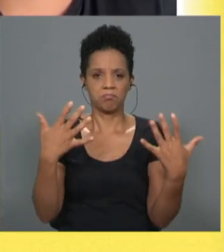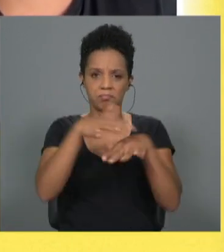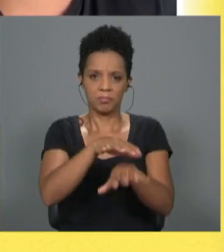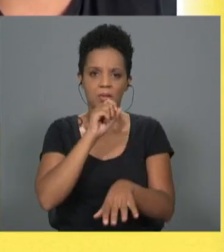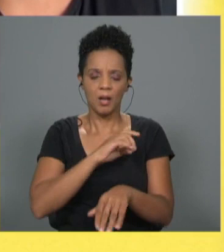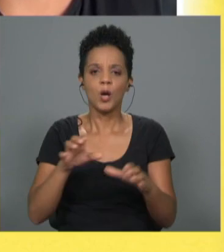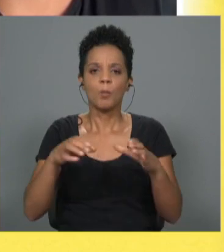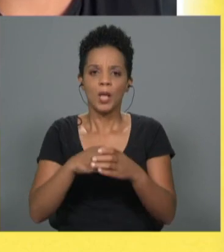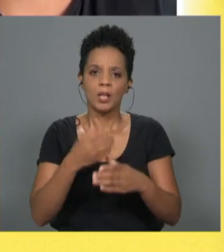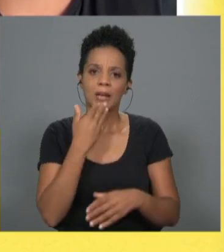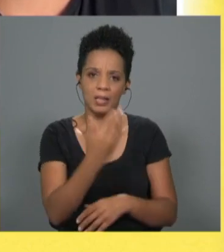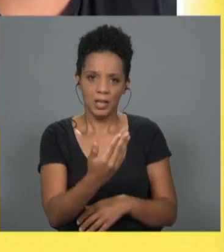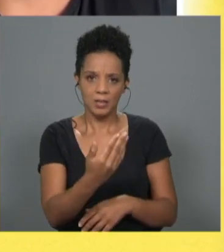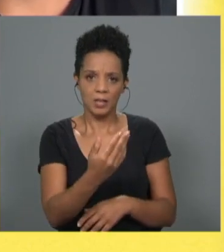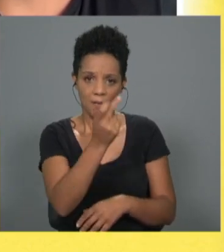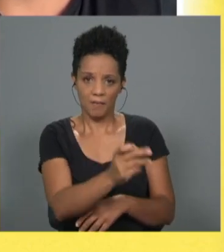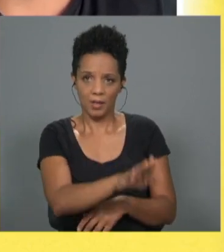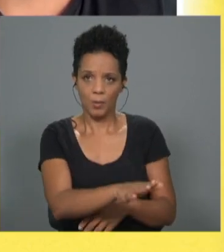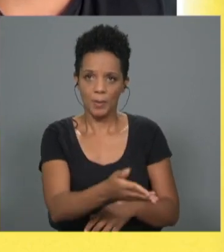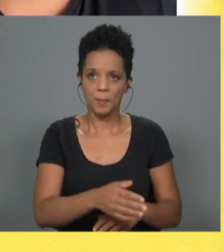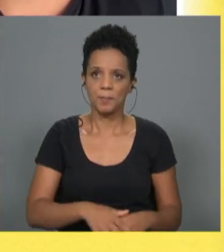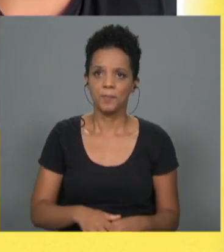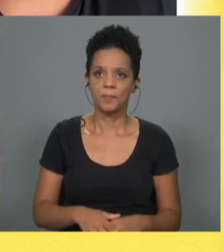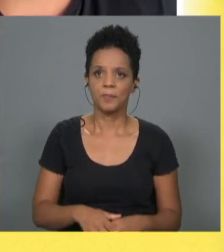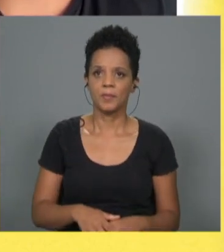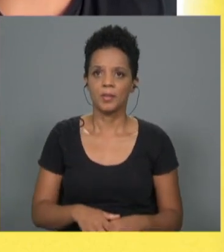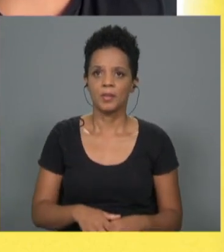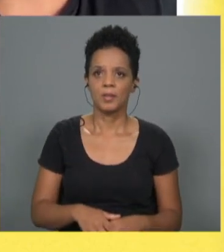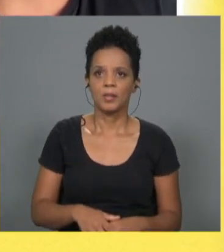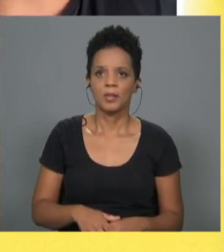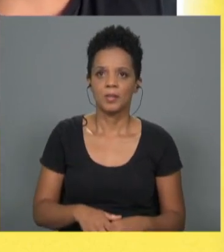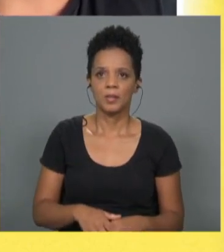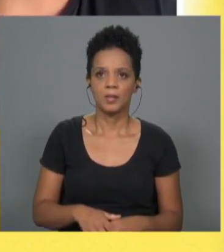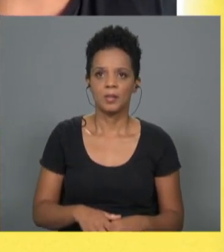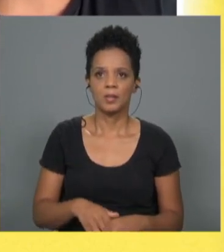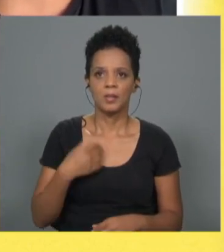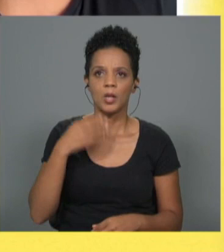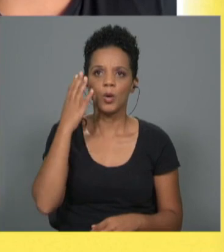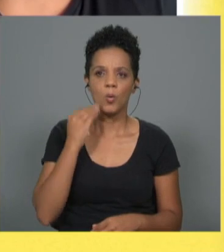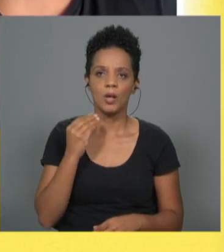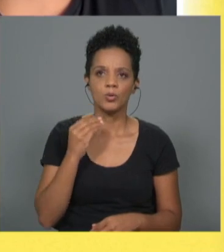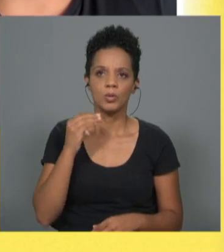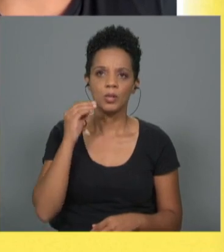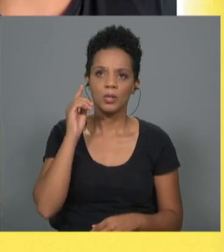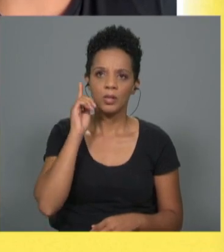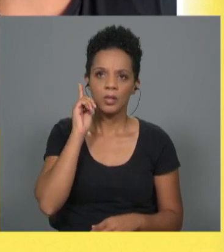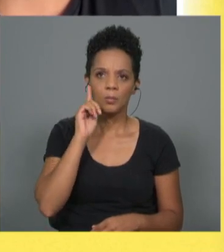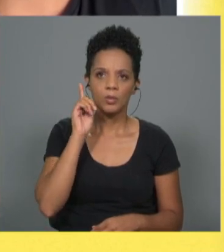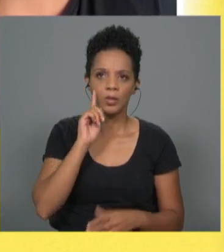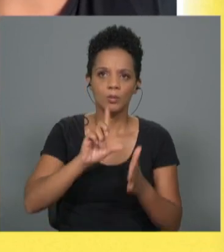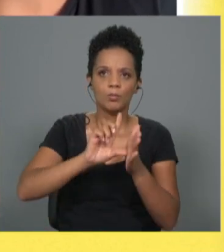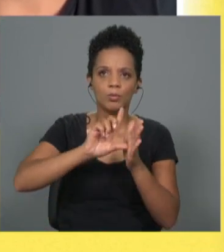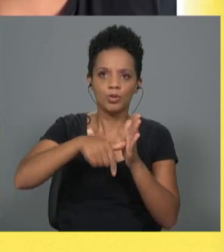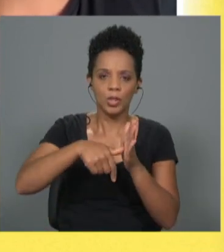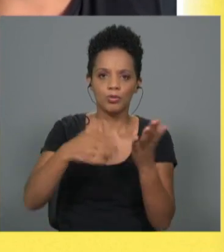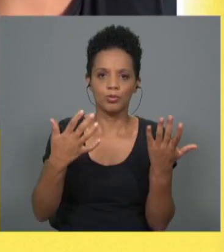agradecem que eles aí se fixem, não é? Eu acho que é muito importante termos projetos bem gerenciados. que eu quero dizer com isto é que esta